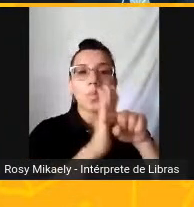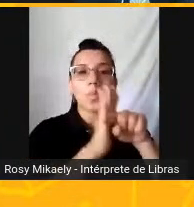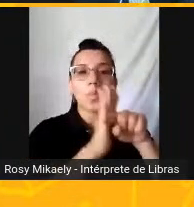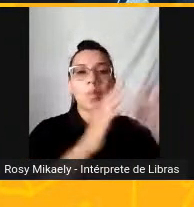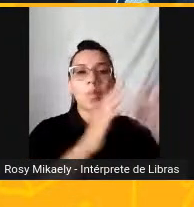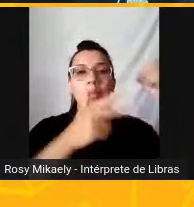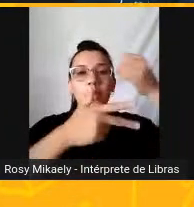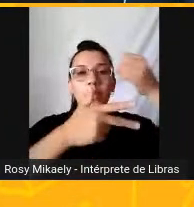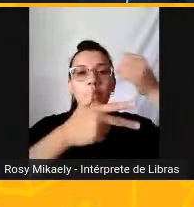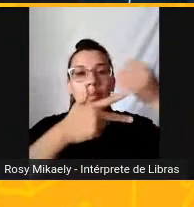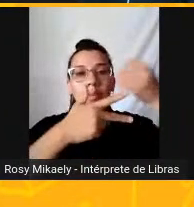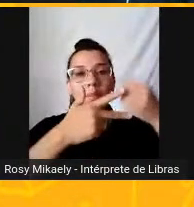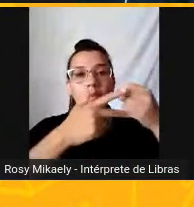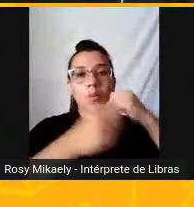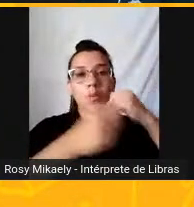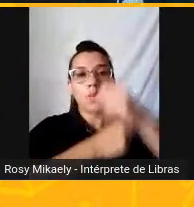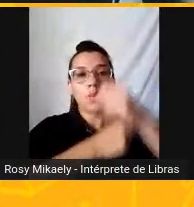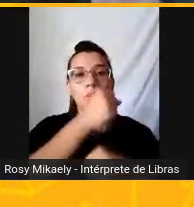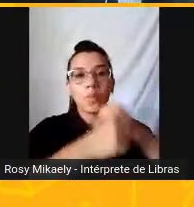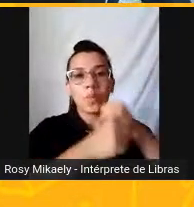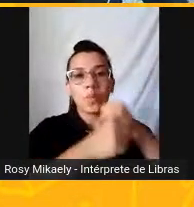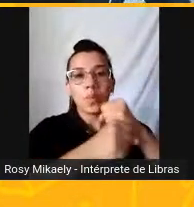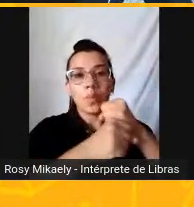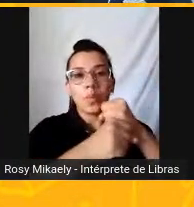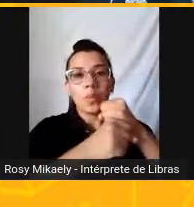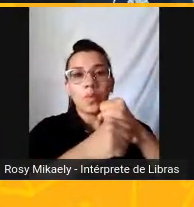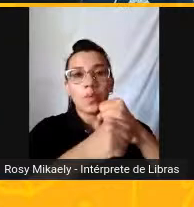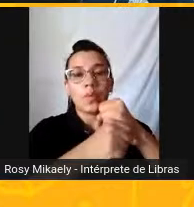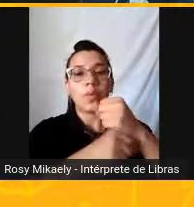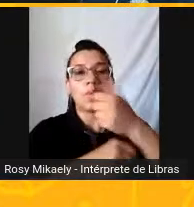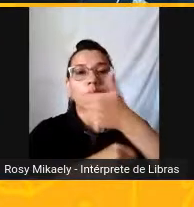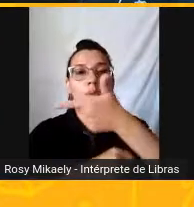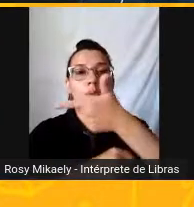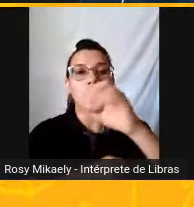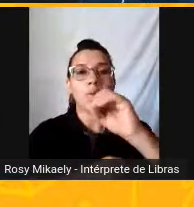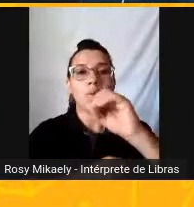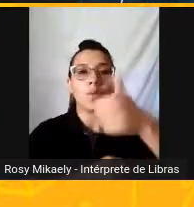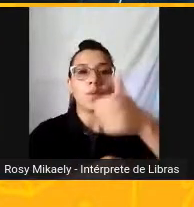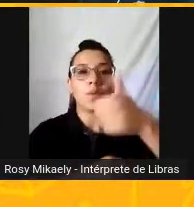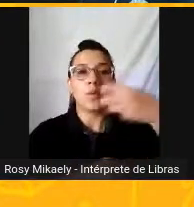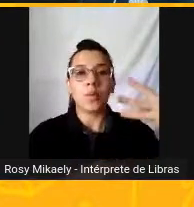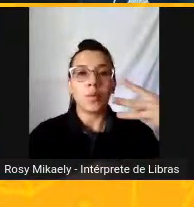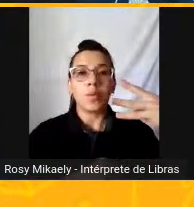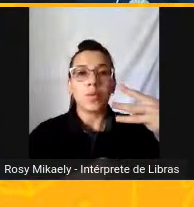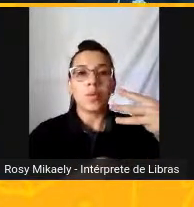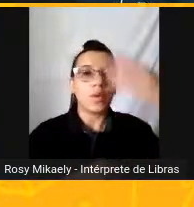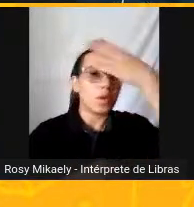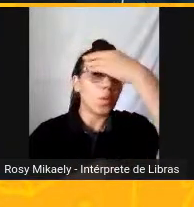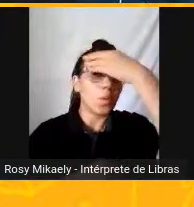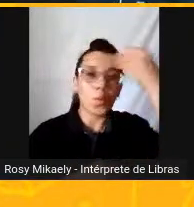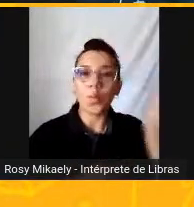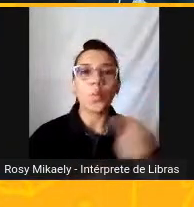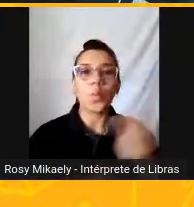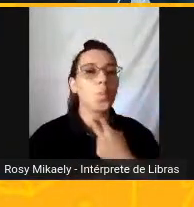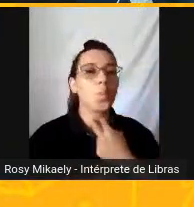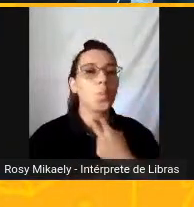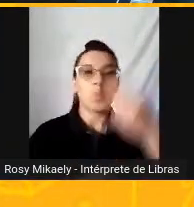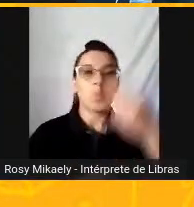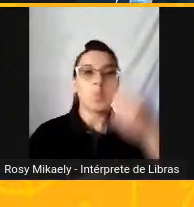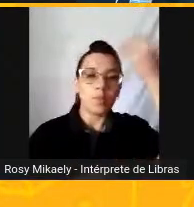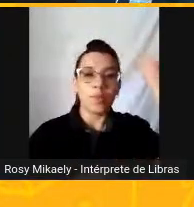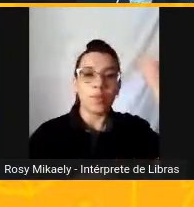Vejam bem. Espero que vocês não tenham esquecido do que foi falado, né? Sobre as funções e as suas características.